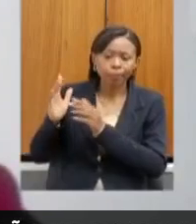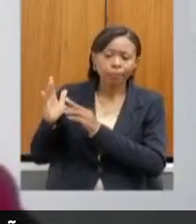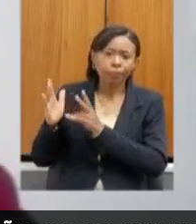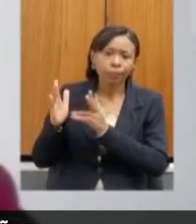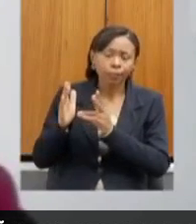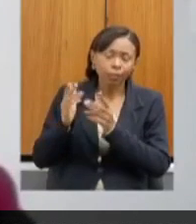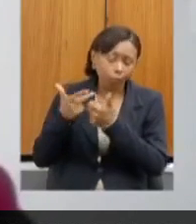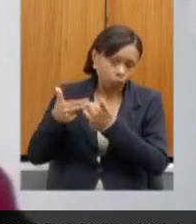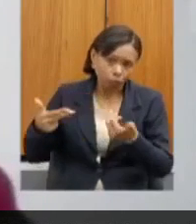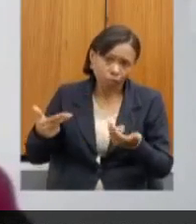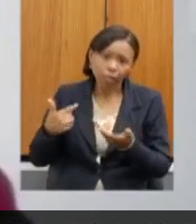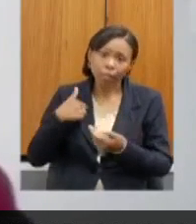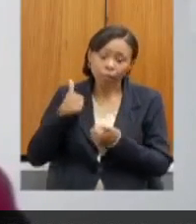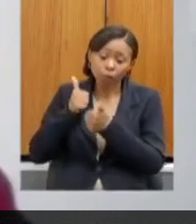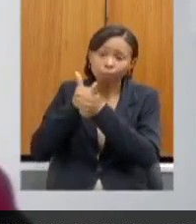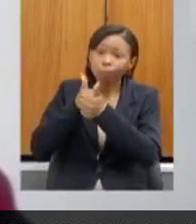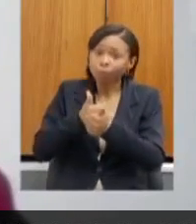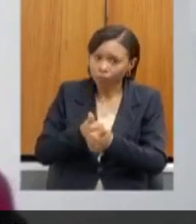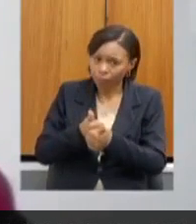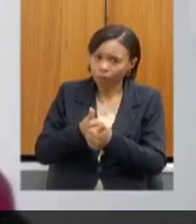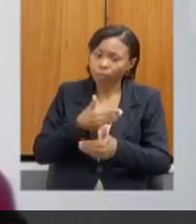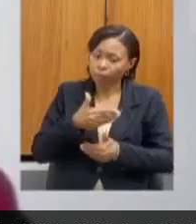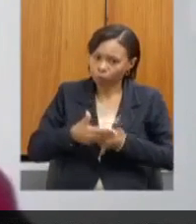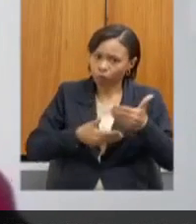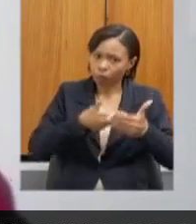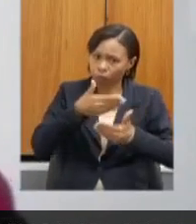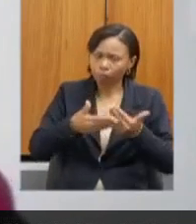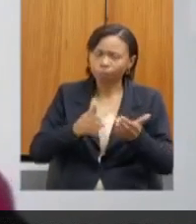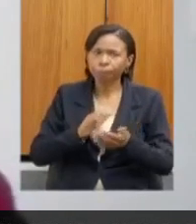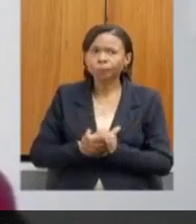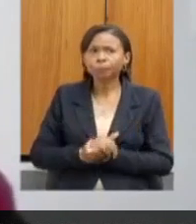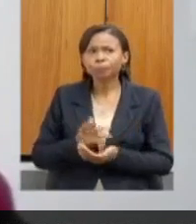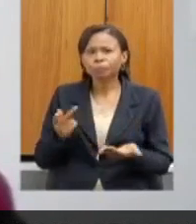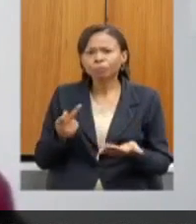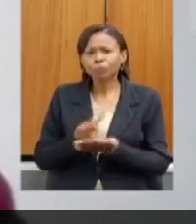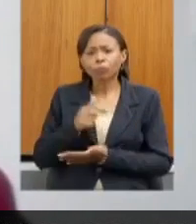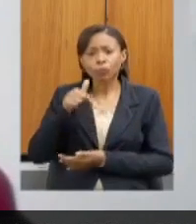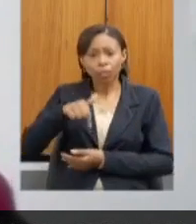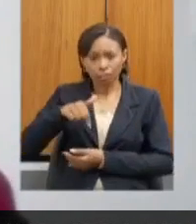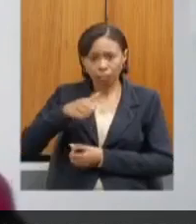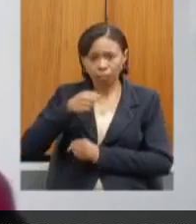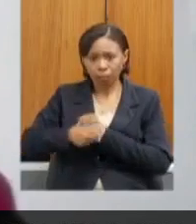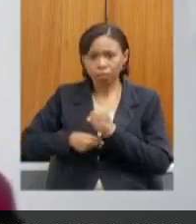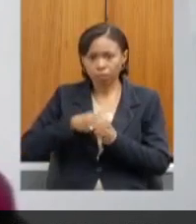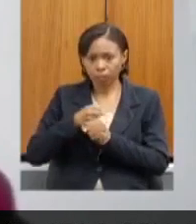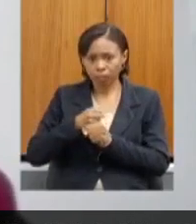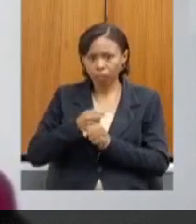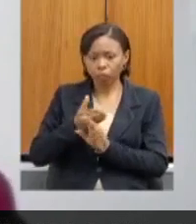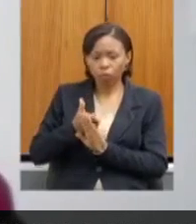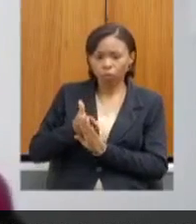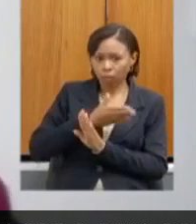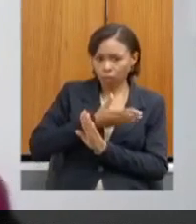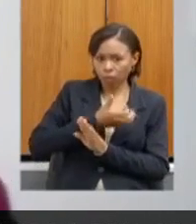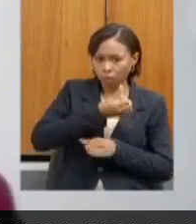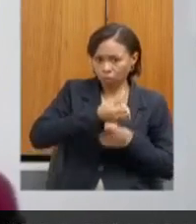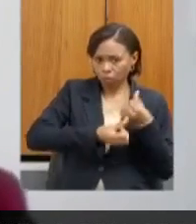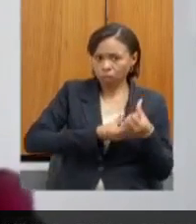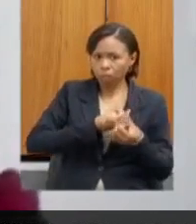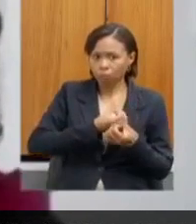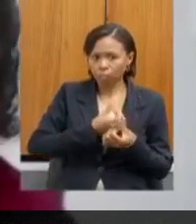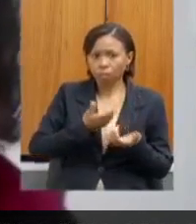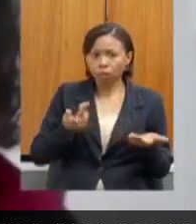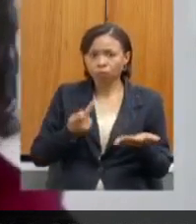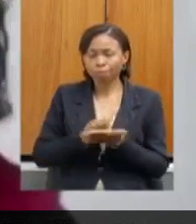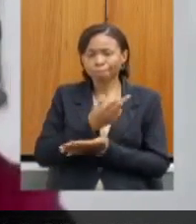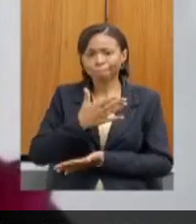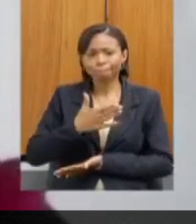e acompanhar melhor esse processo. aí no ano passado, nesse ano, no primeiro semestre, a gente foi surpreendido também com o licenciamento da